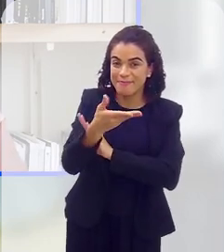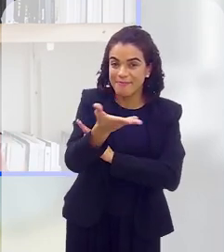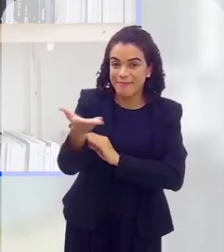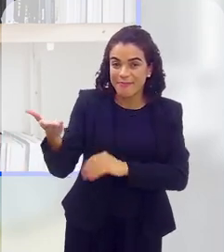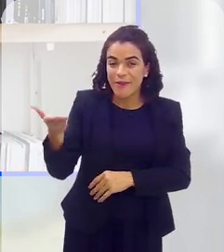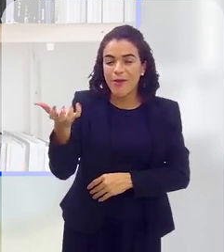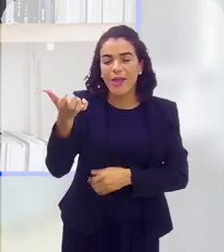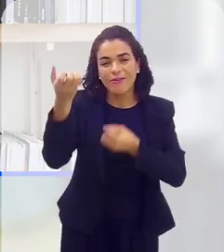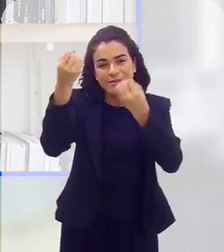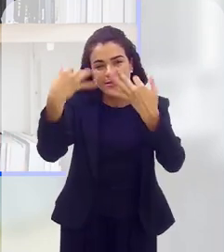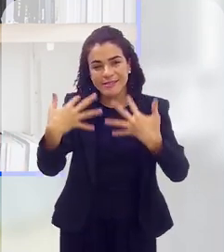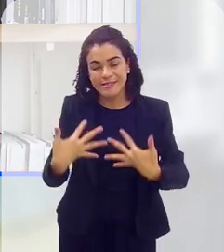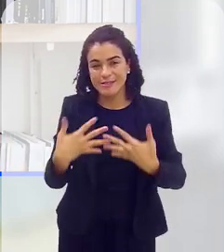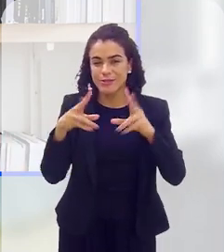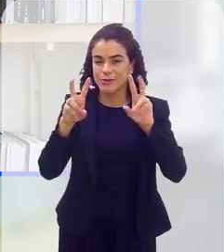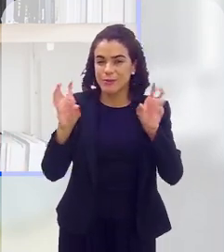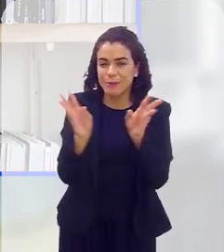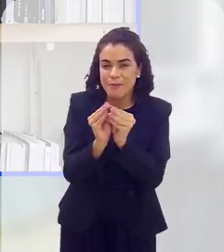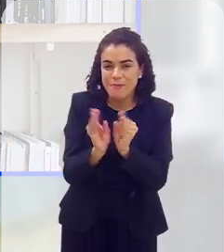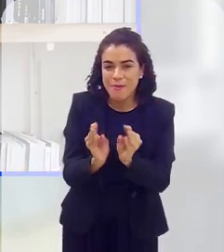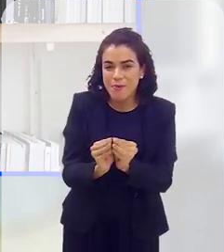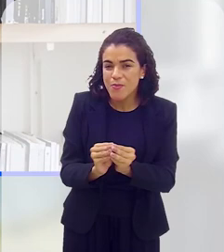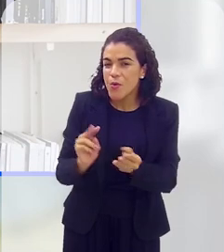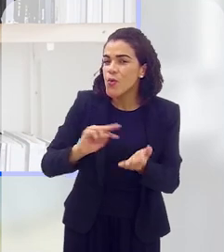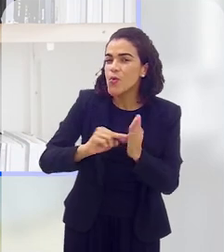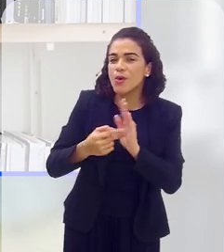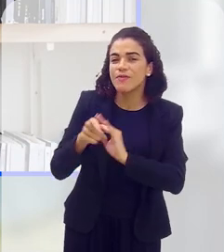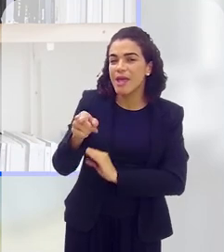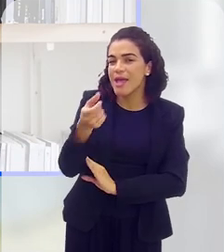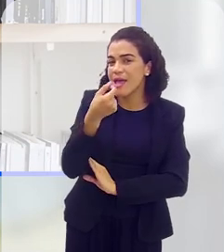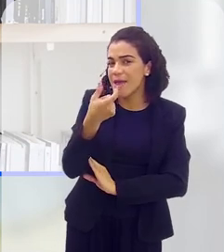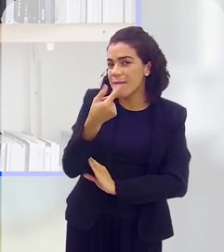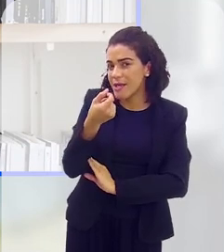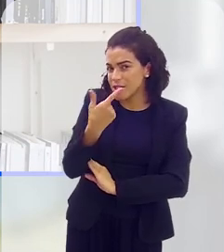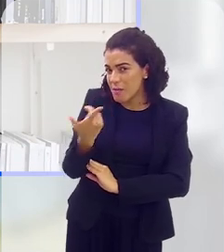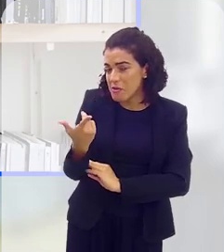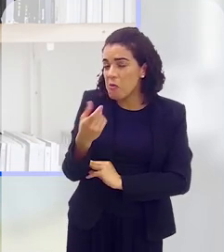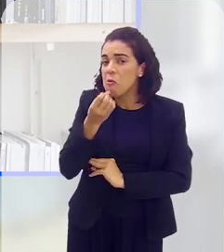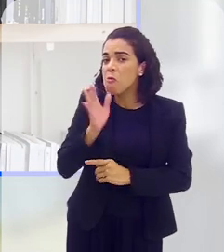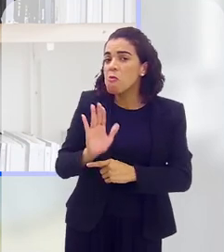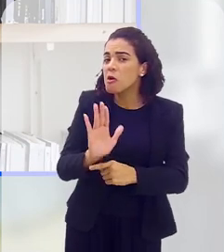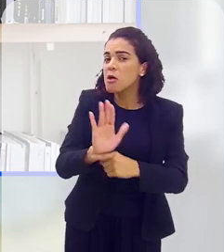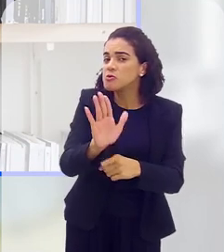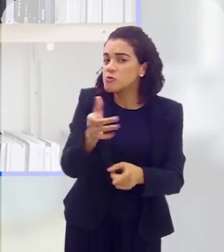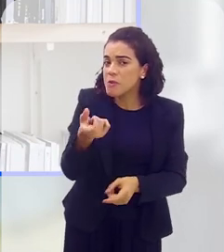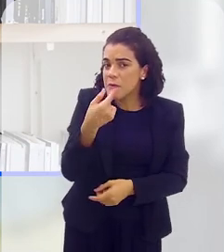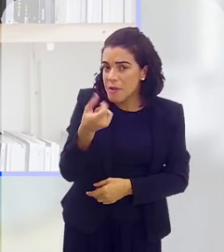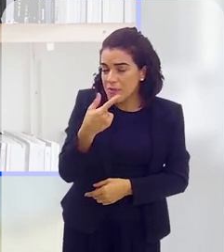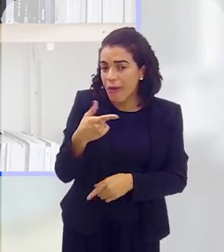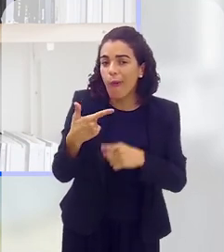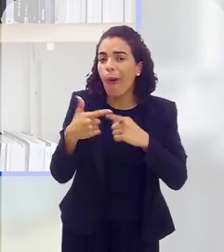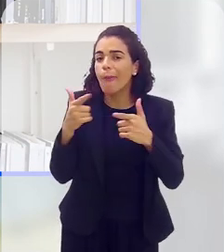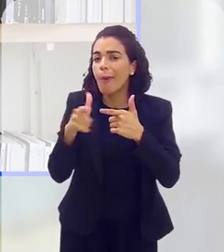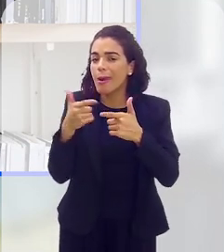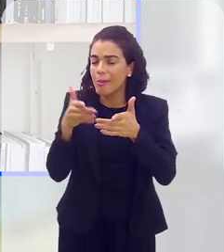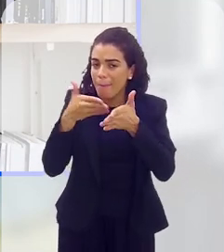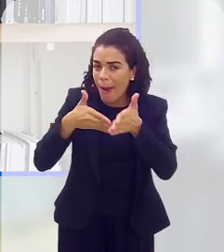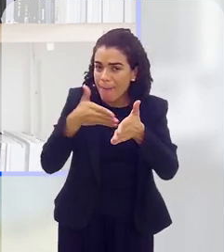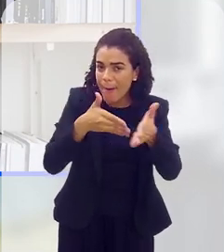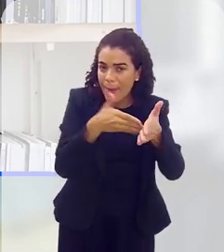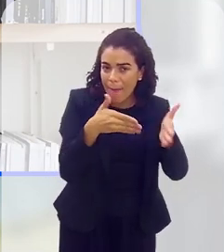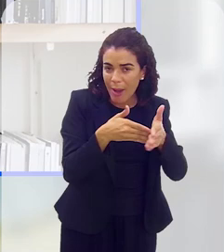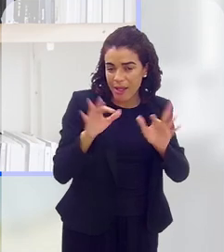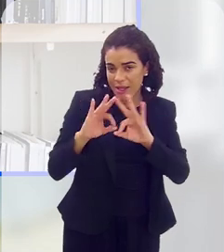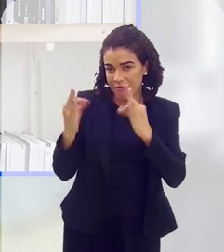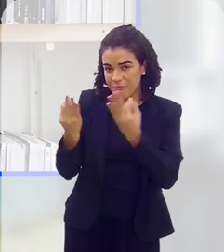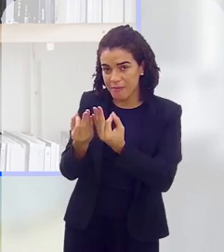eu ia perguntar para vocês. Eu queria que você explicasse, então, um pouquinho mais sobre o que é esse medicamento, né, qual o benefício desse medicamento e quais aí os entraves que vocês e